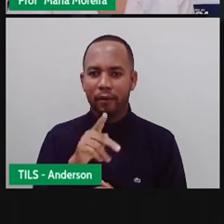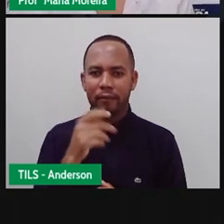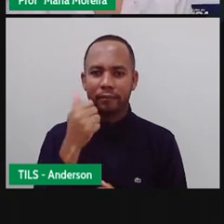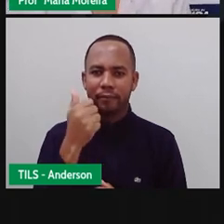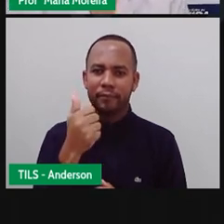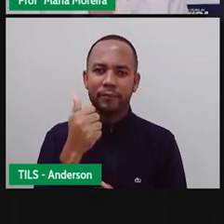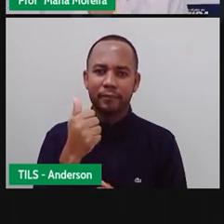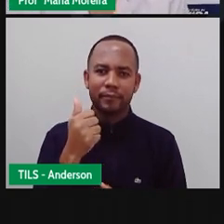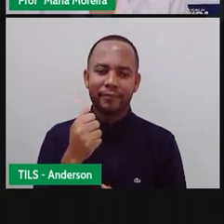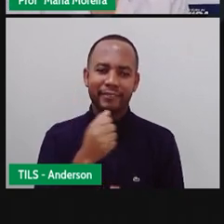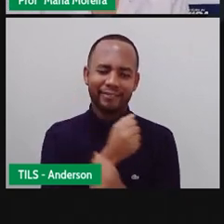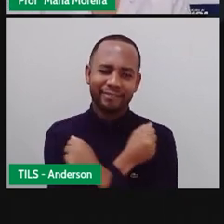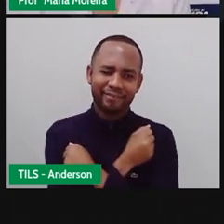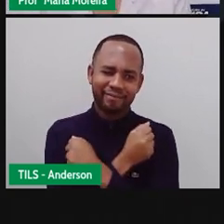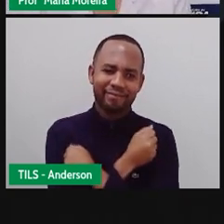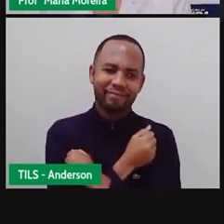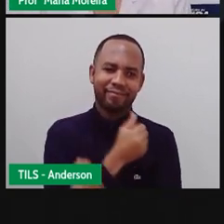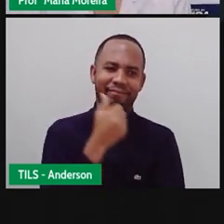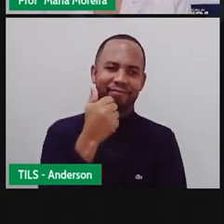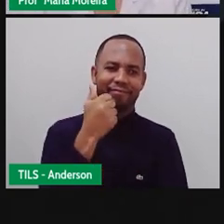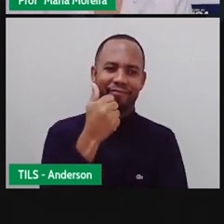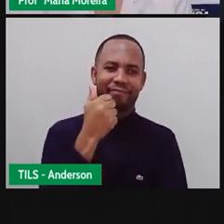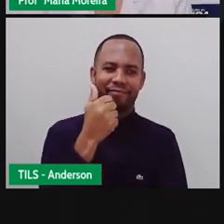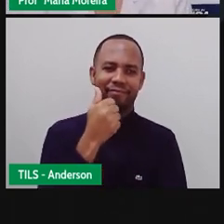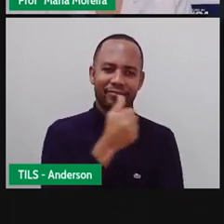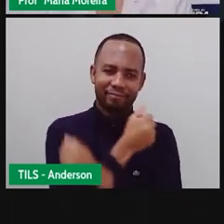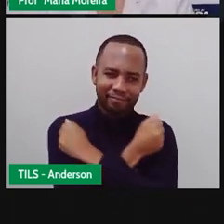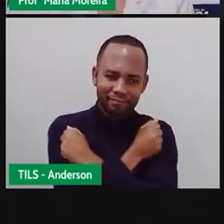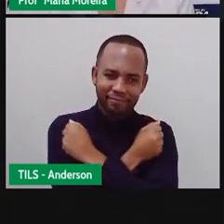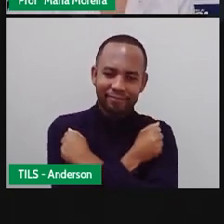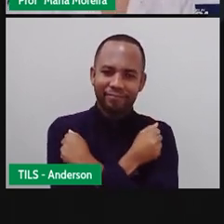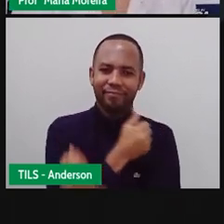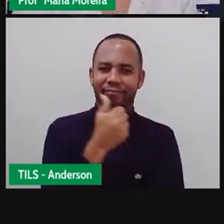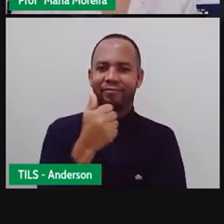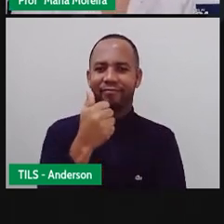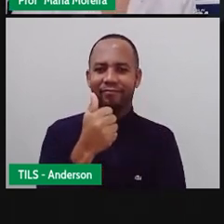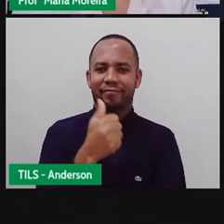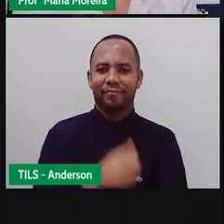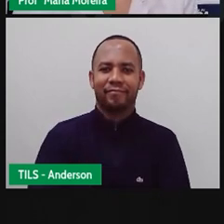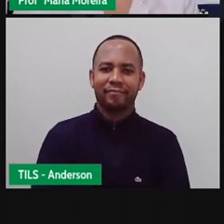você, Luiz? E com você, Anderson? Tudo bem? Pronto.